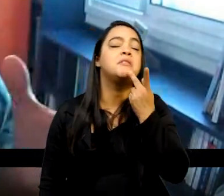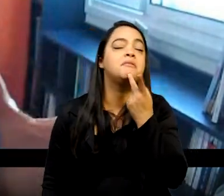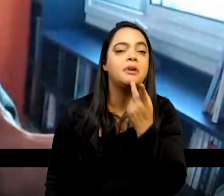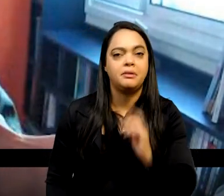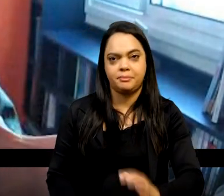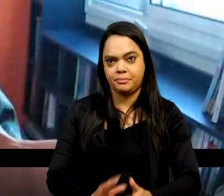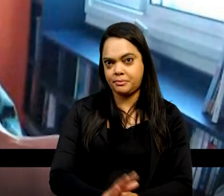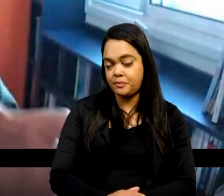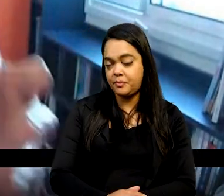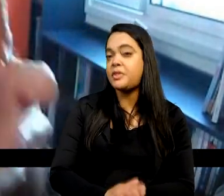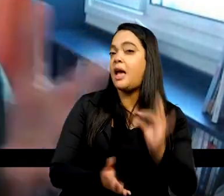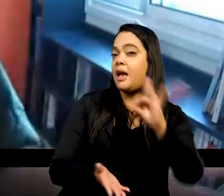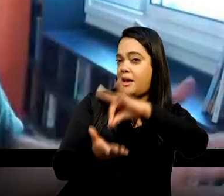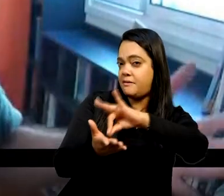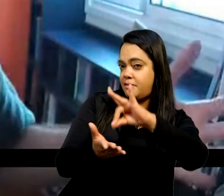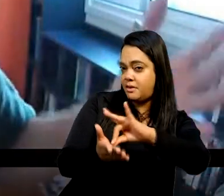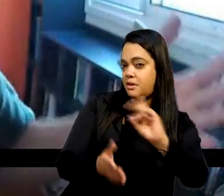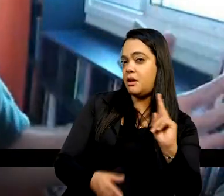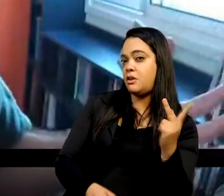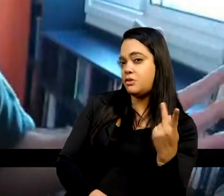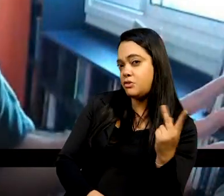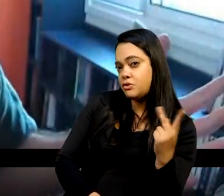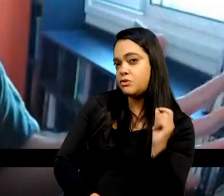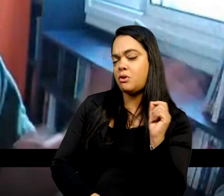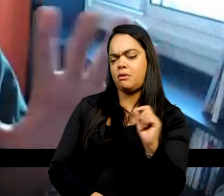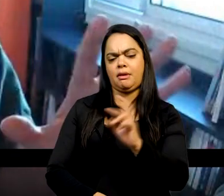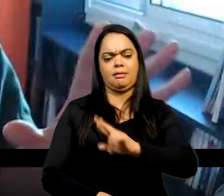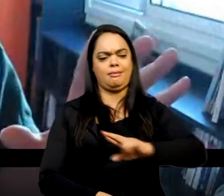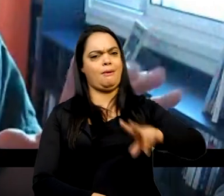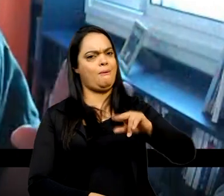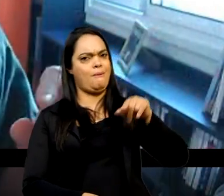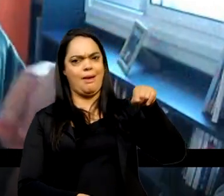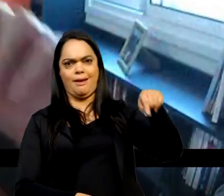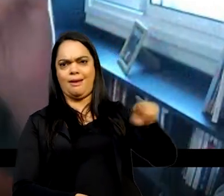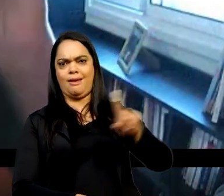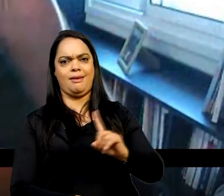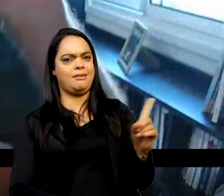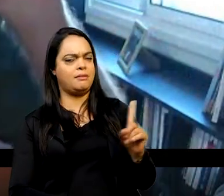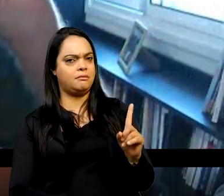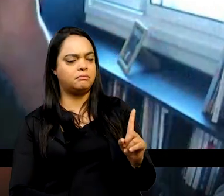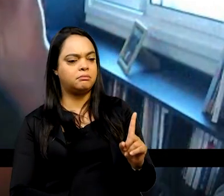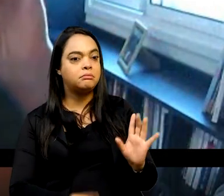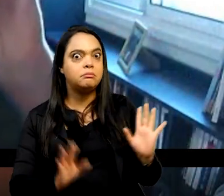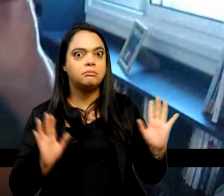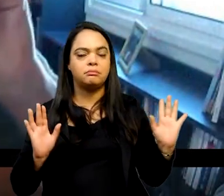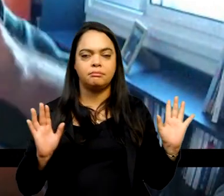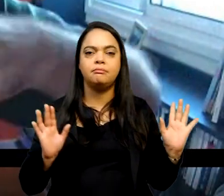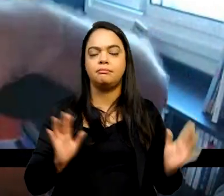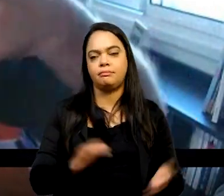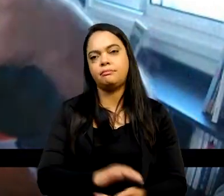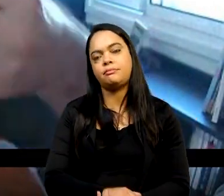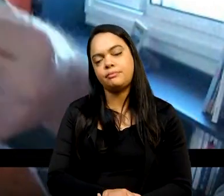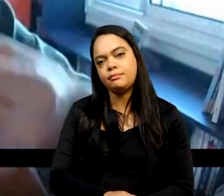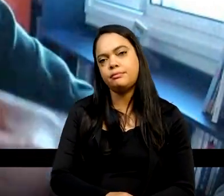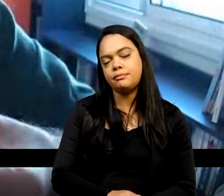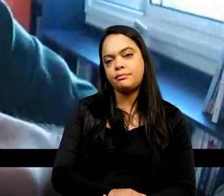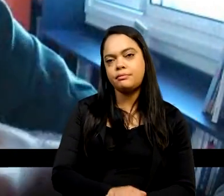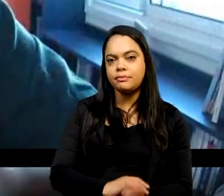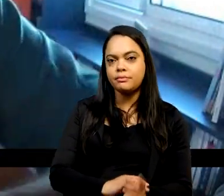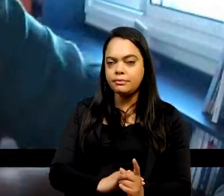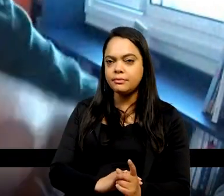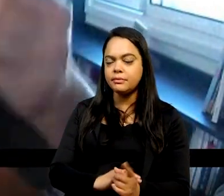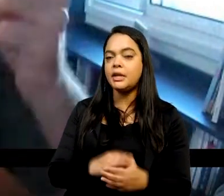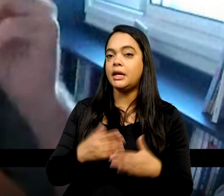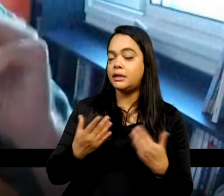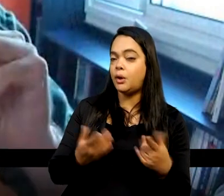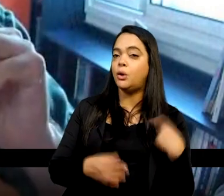histórica até o momento possível é essa daqui, né, então pronto. Nós, então, ensinamos